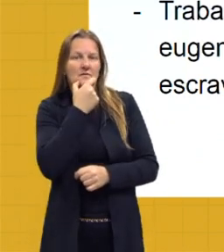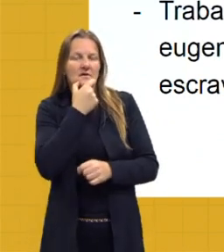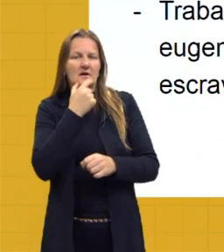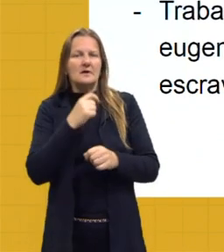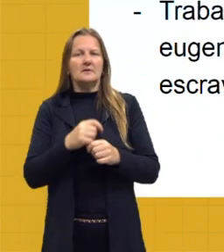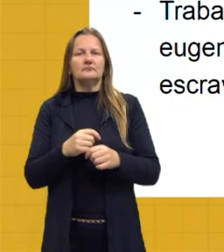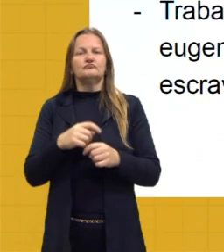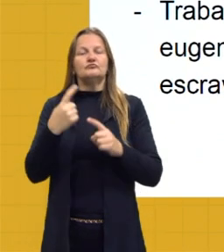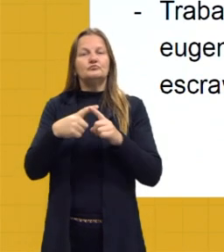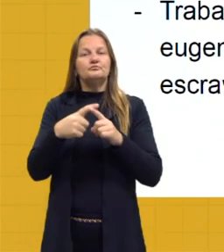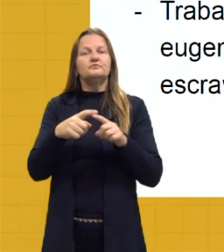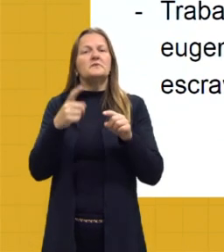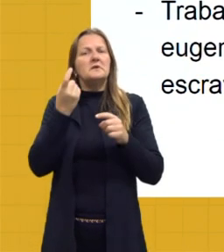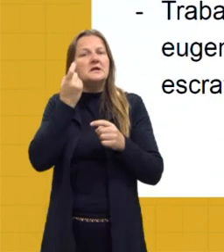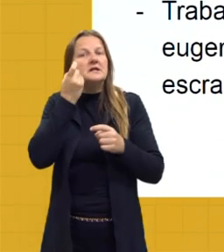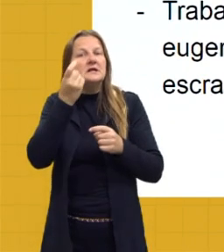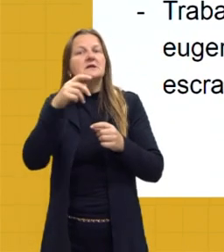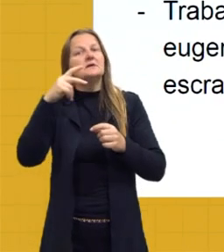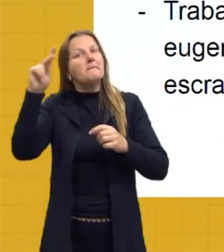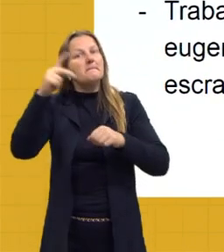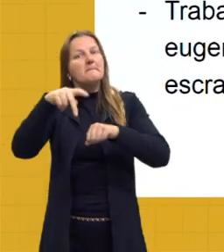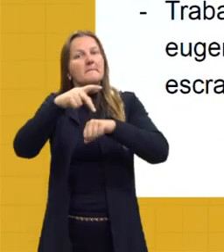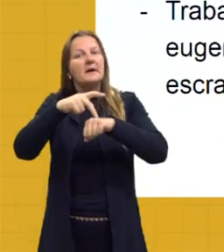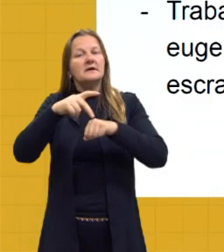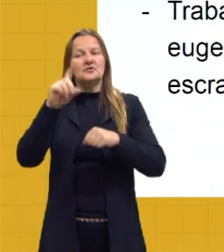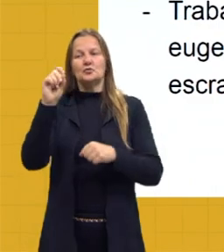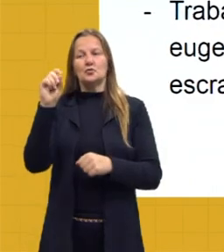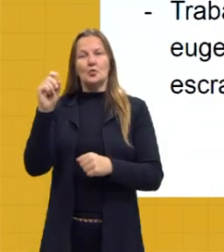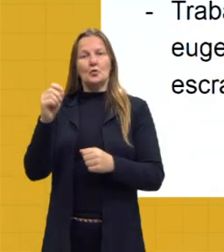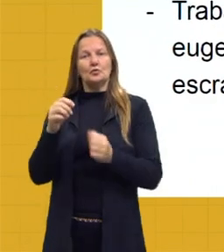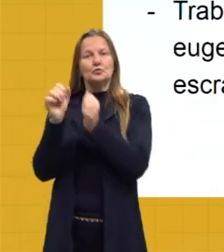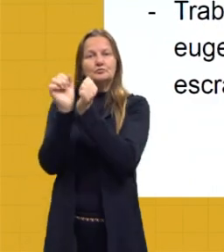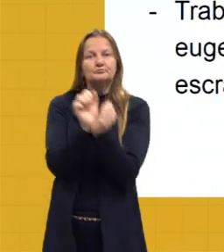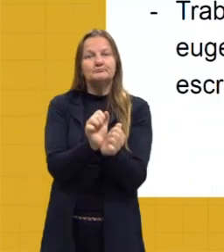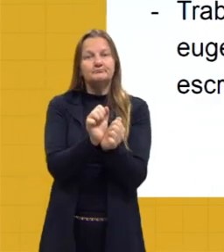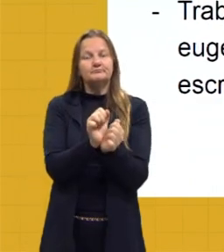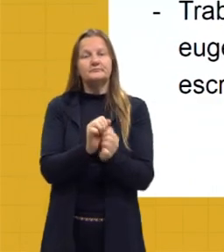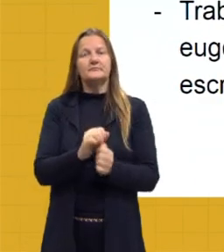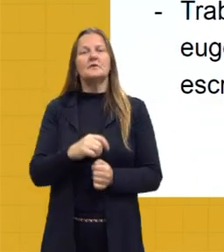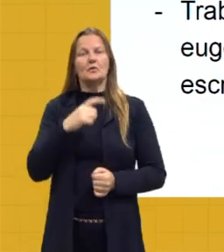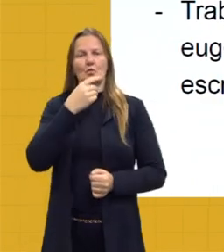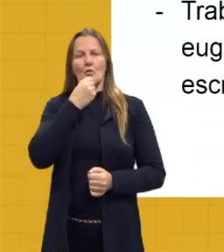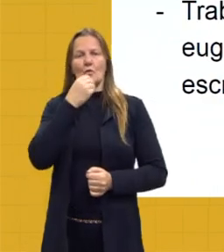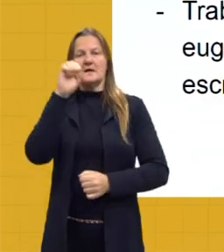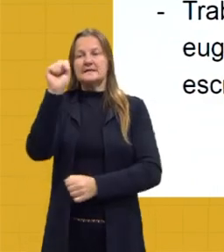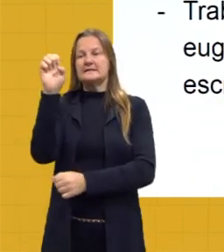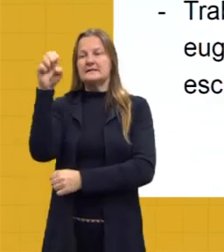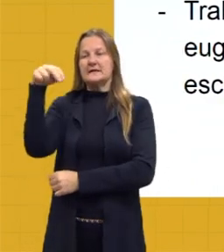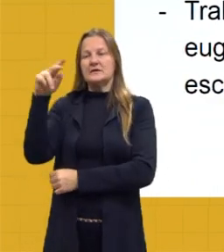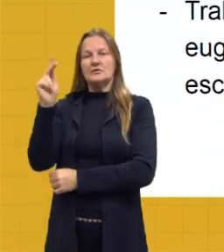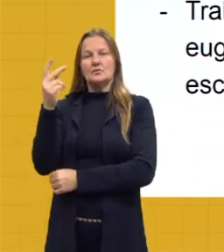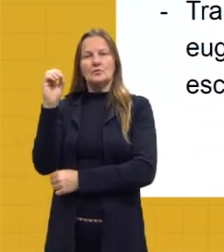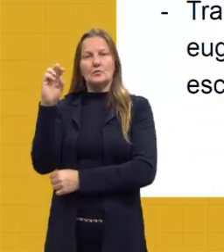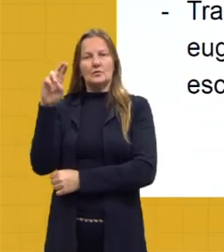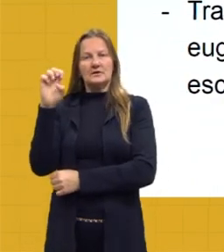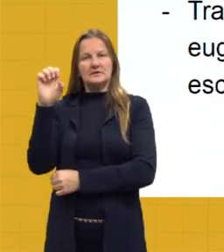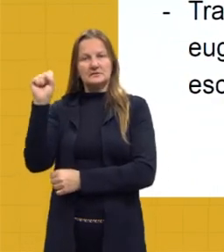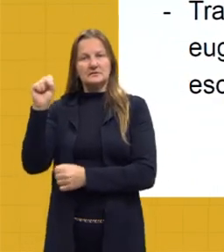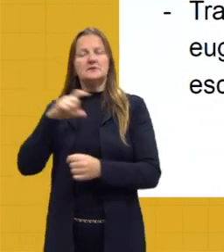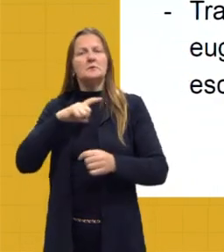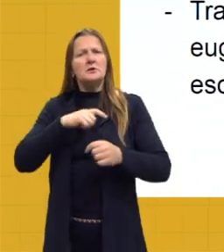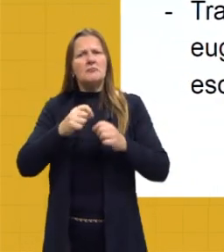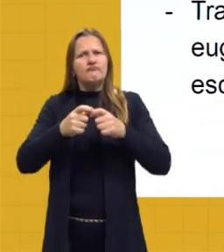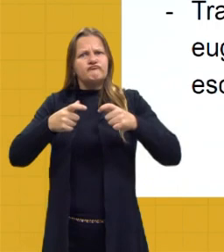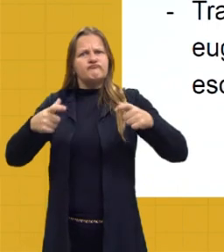também atendeu os interesses dos donos de escravizados, dos senhores de escravizados e os grandes